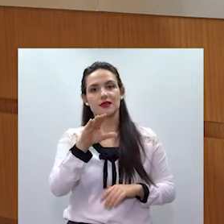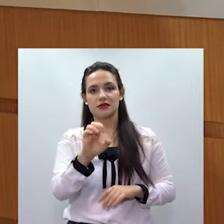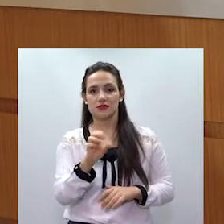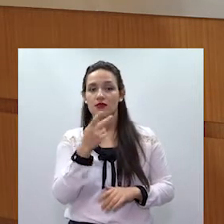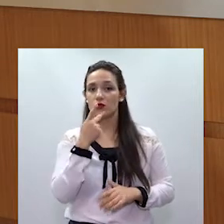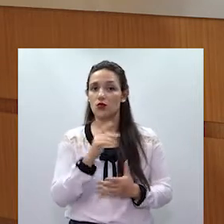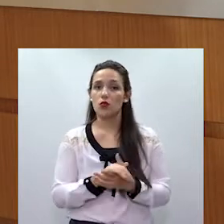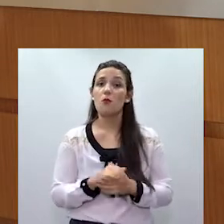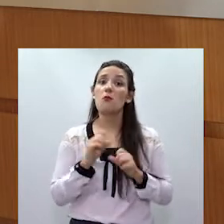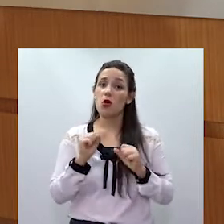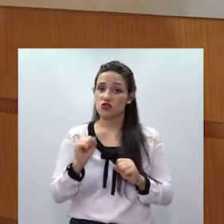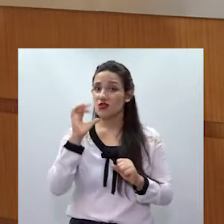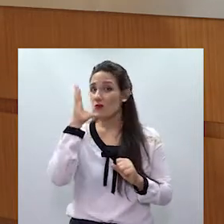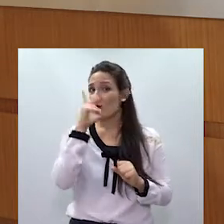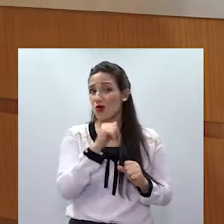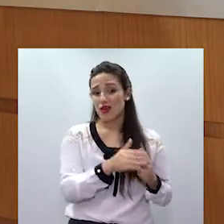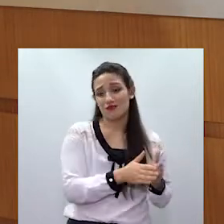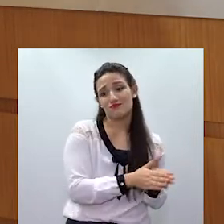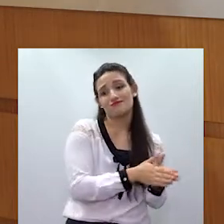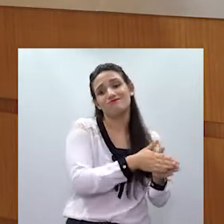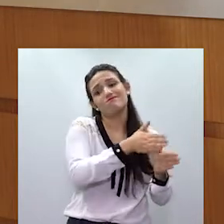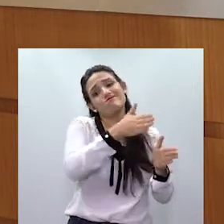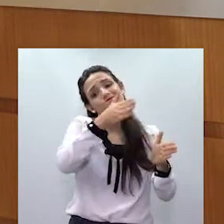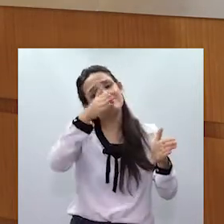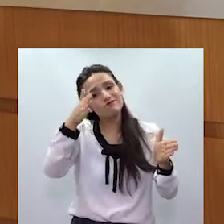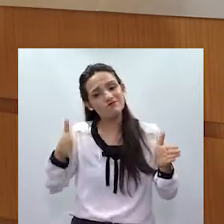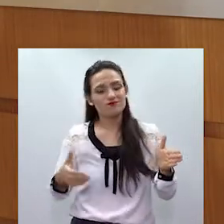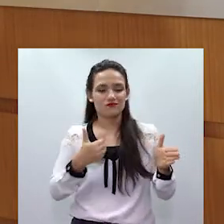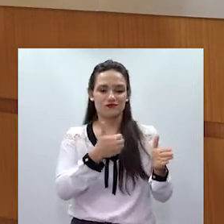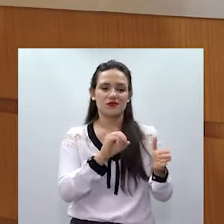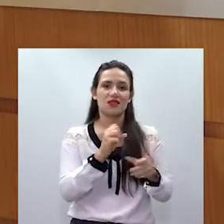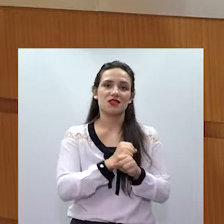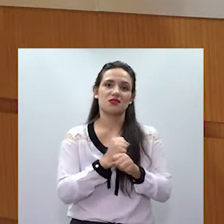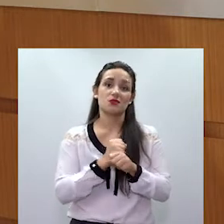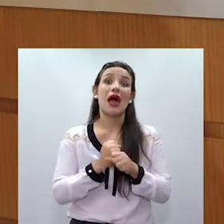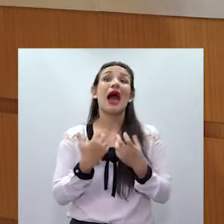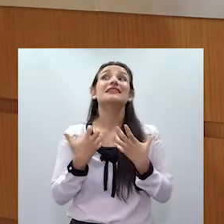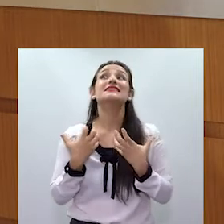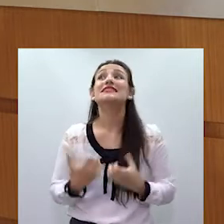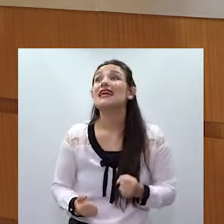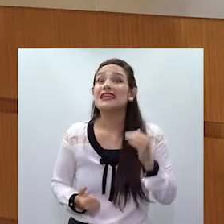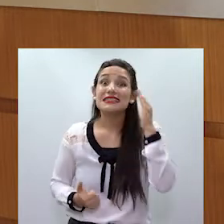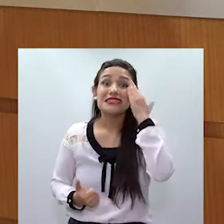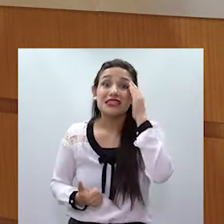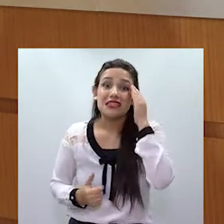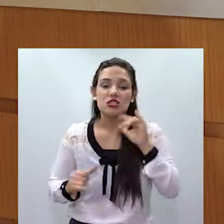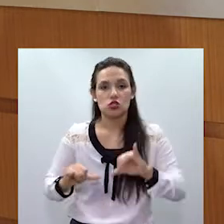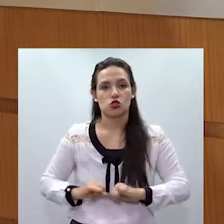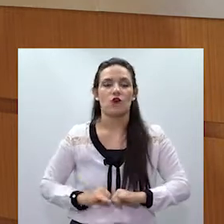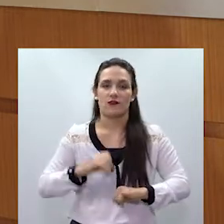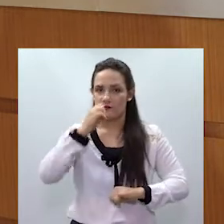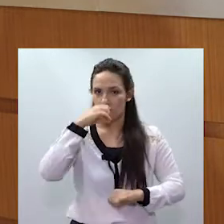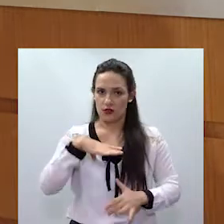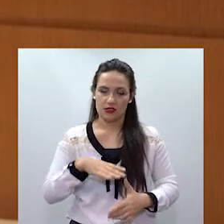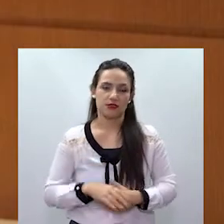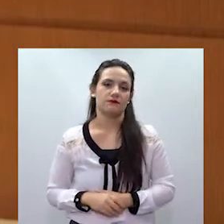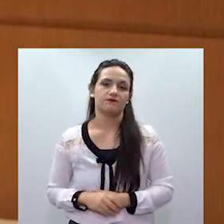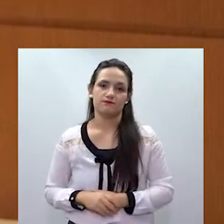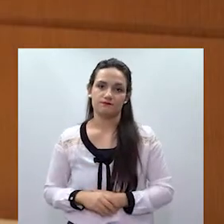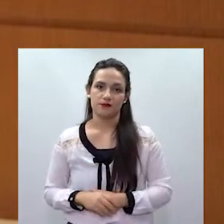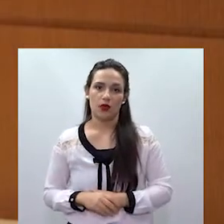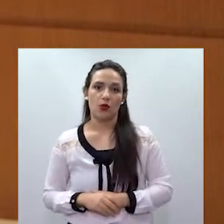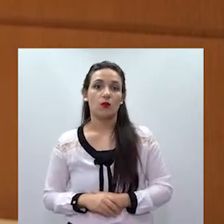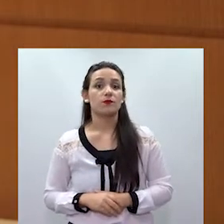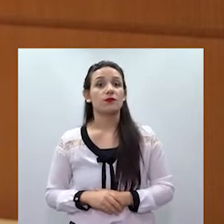pode durar até 10 anos. Para que a mulher se reconheça no ciclo da violência. E o que consiste então, Fernanda, o ciclo da violência?